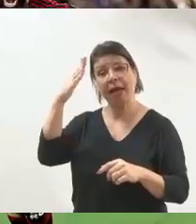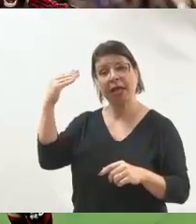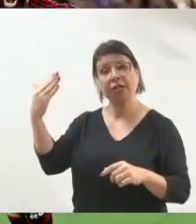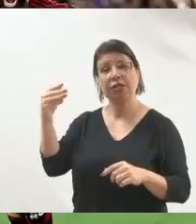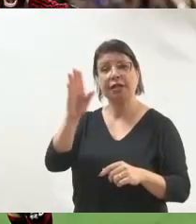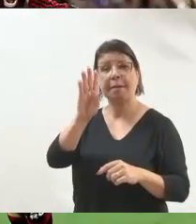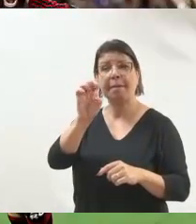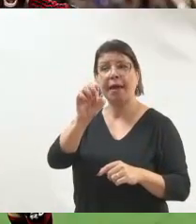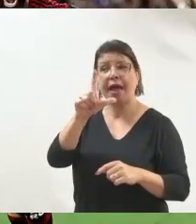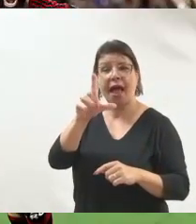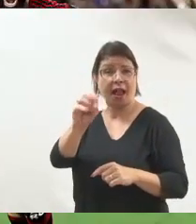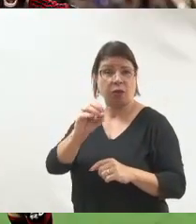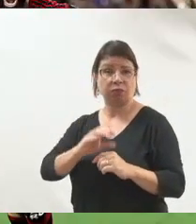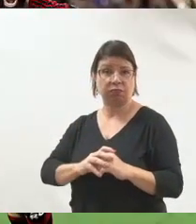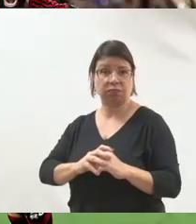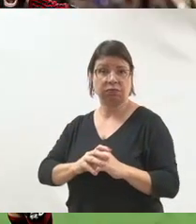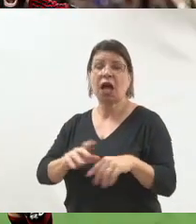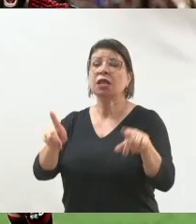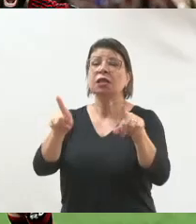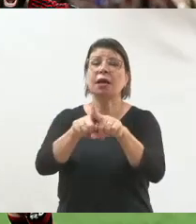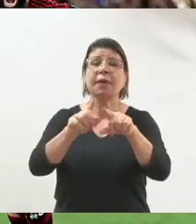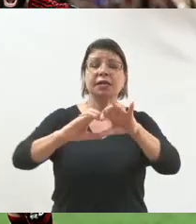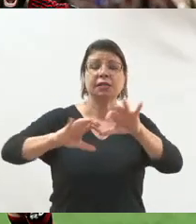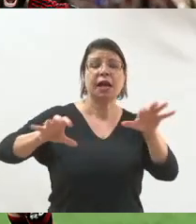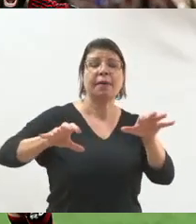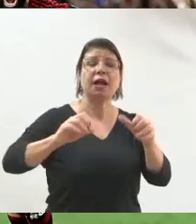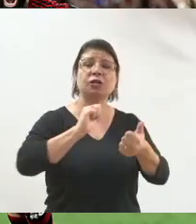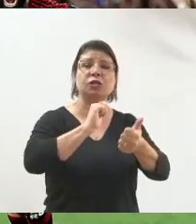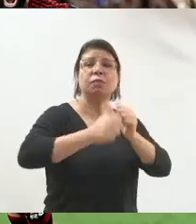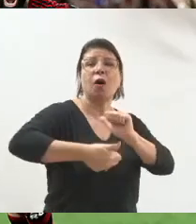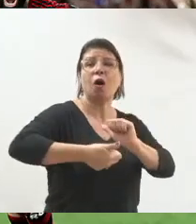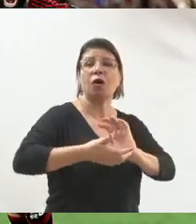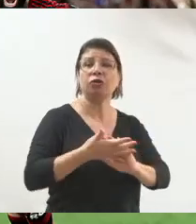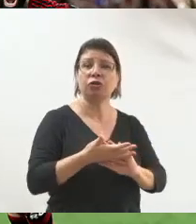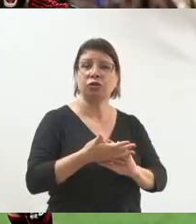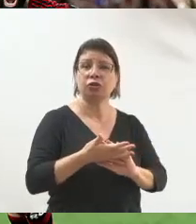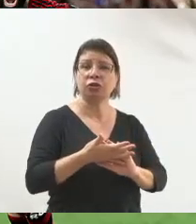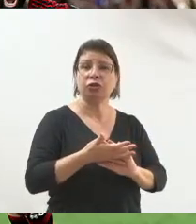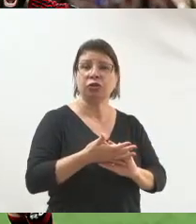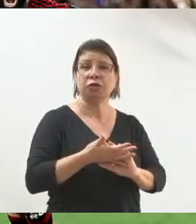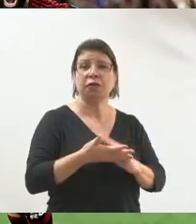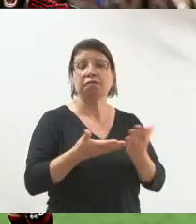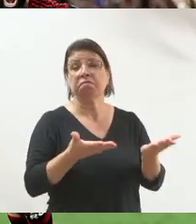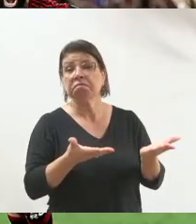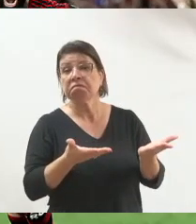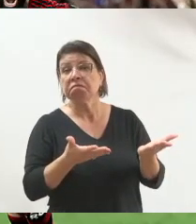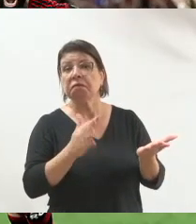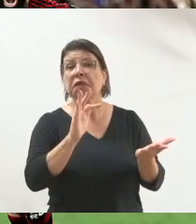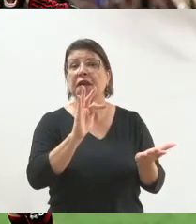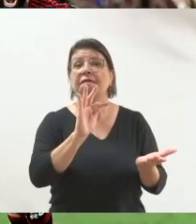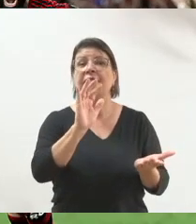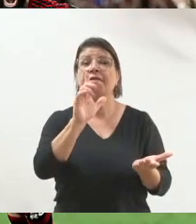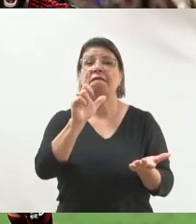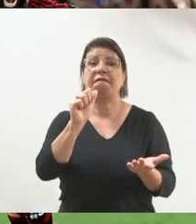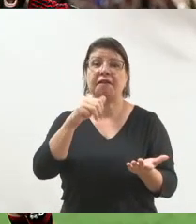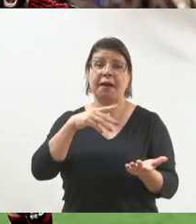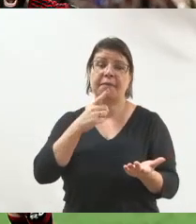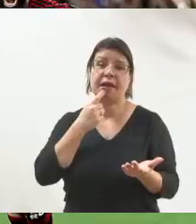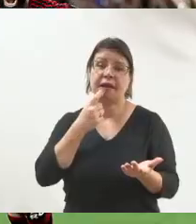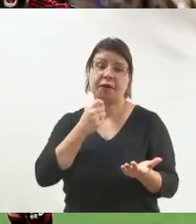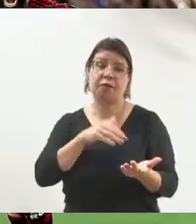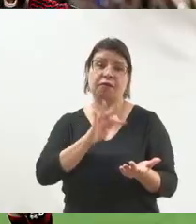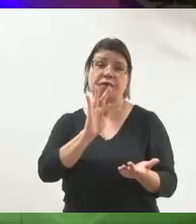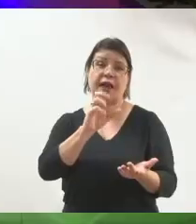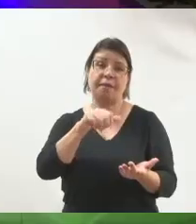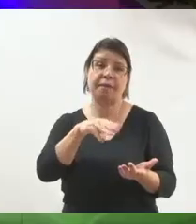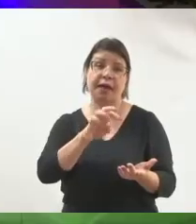influenciadores. Quer saber do jogo do Flamengo? Tem flamenguista online aí com a gente? Sempre tem flamenguista. Eu adoro usar isso